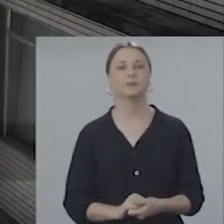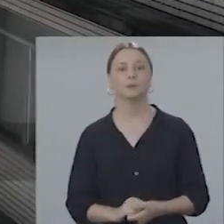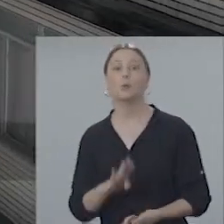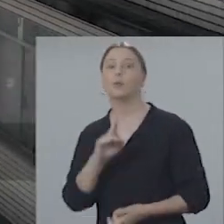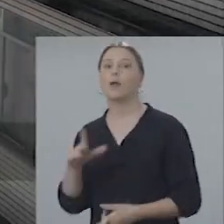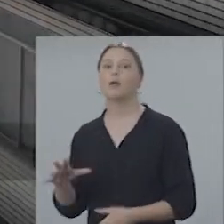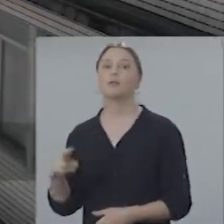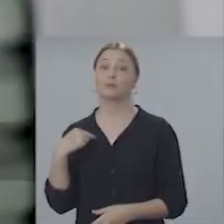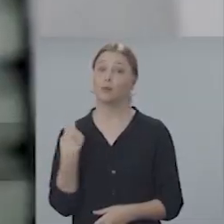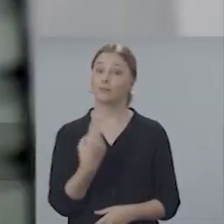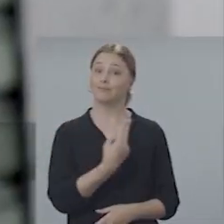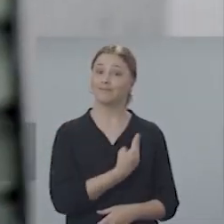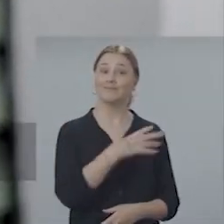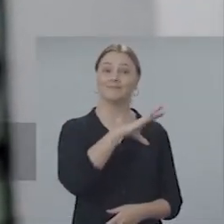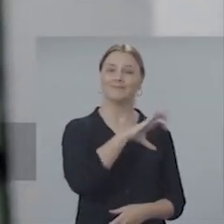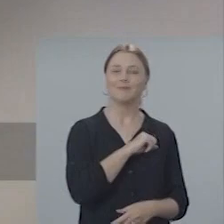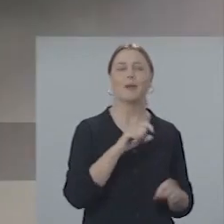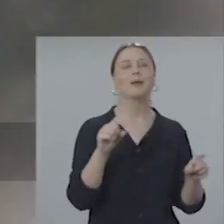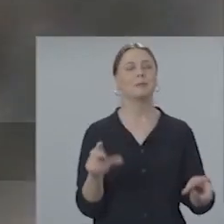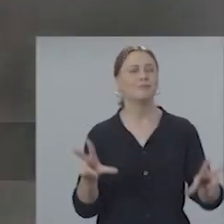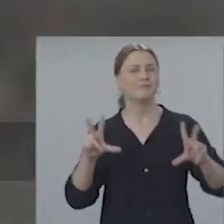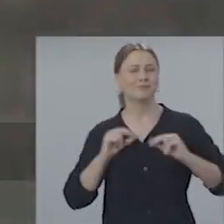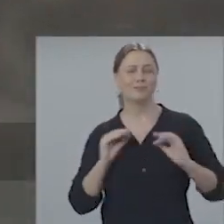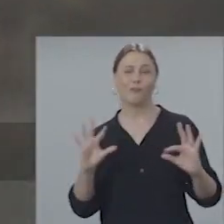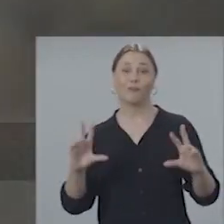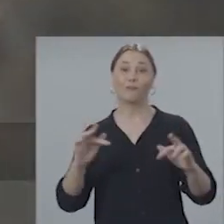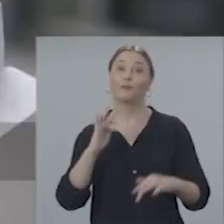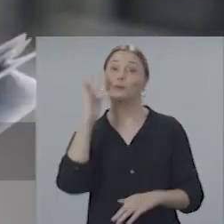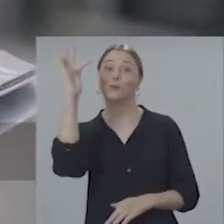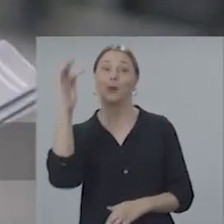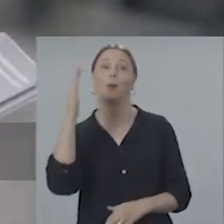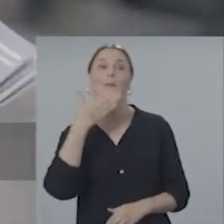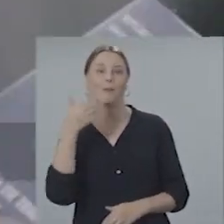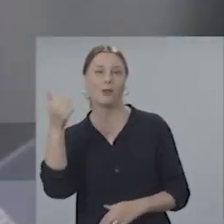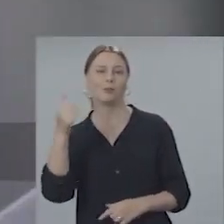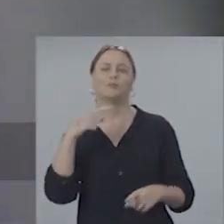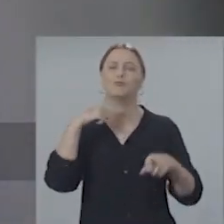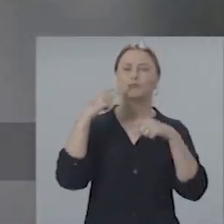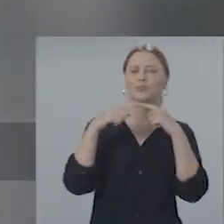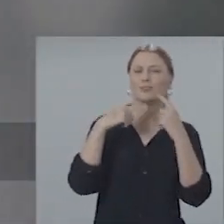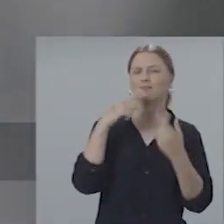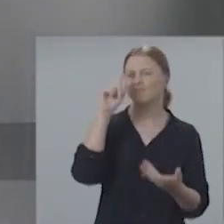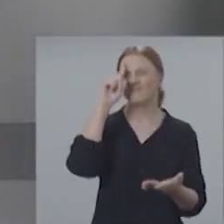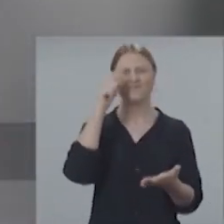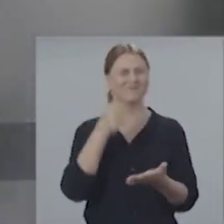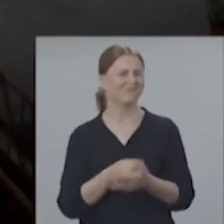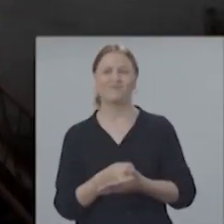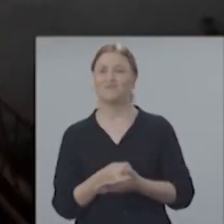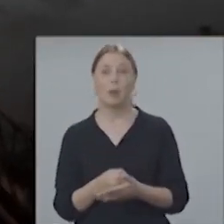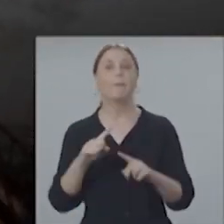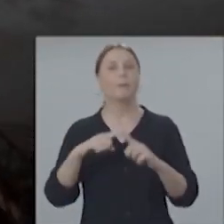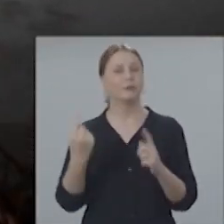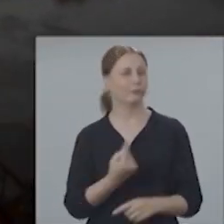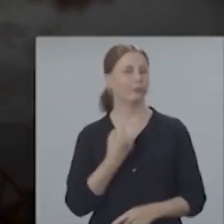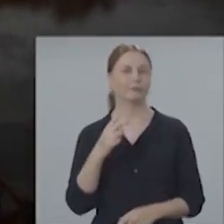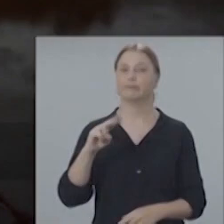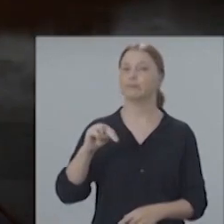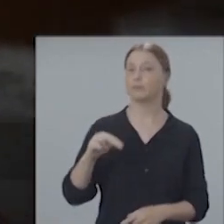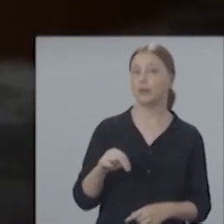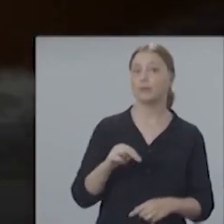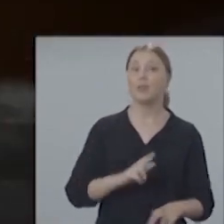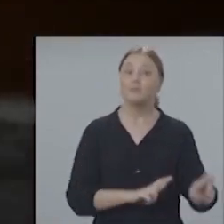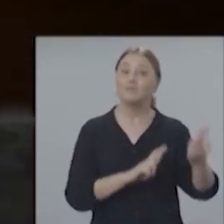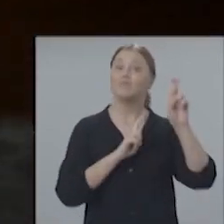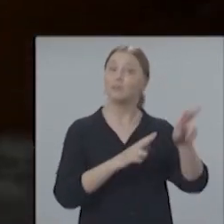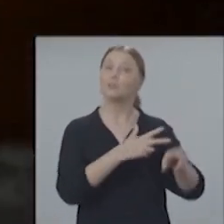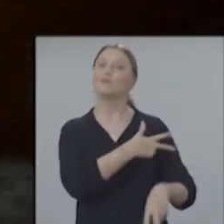A Blumenau que a gente ama, merece um futuro melhor. Incerteza, indecisão, mas saiba que nós não estamos sós.